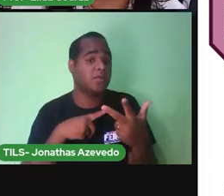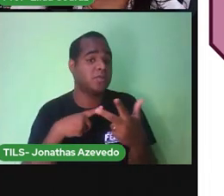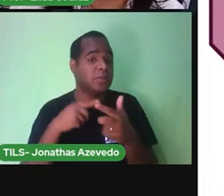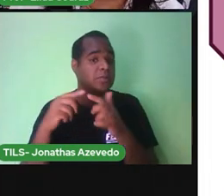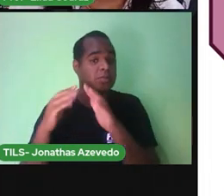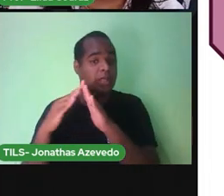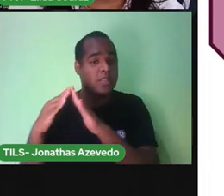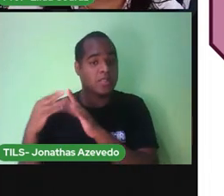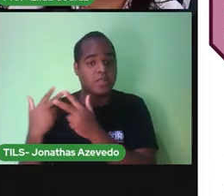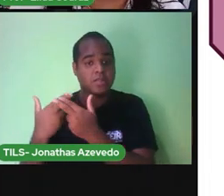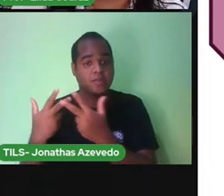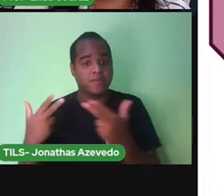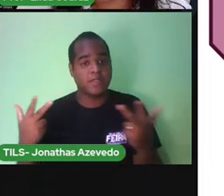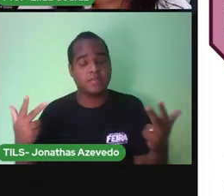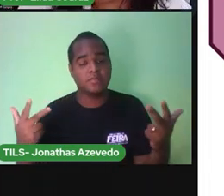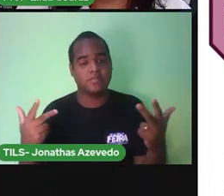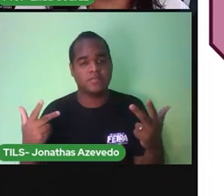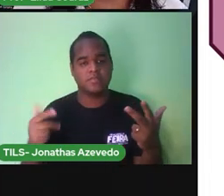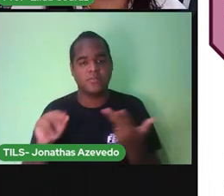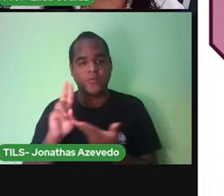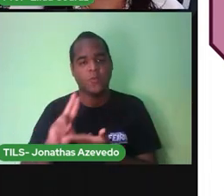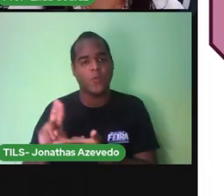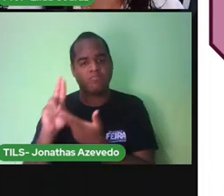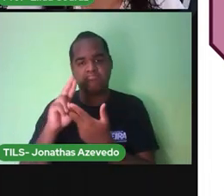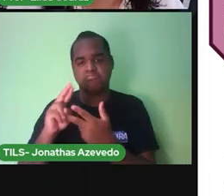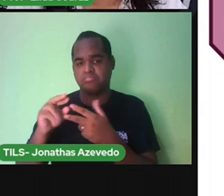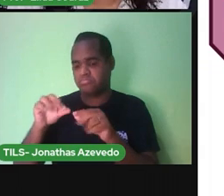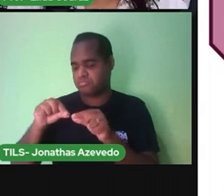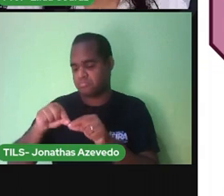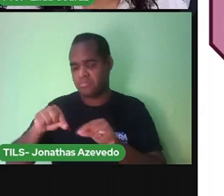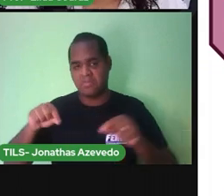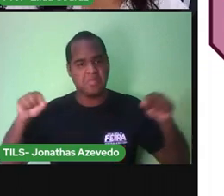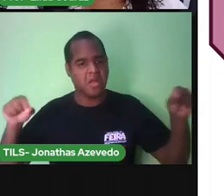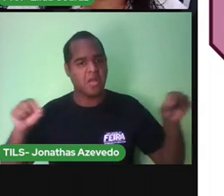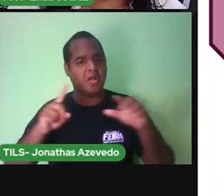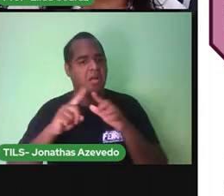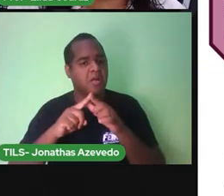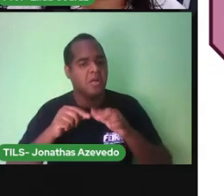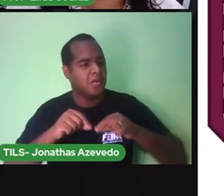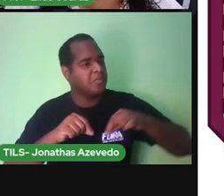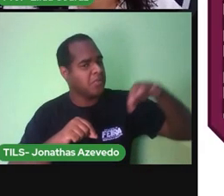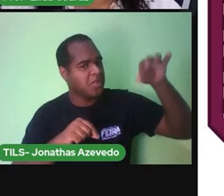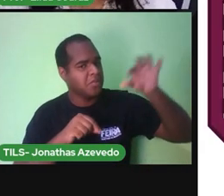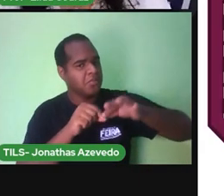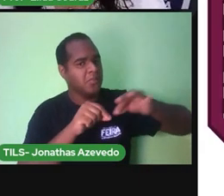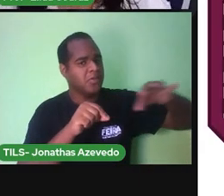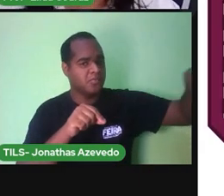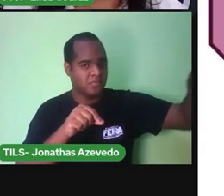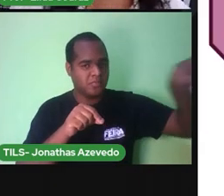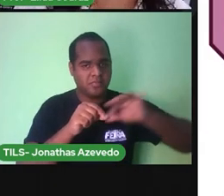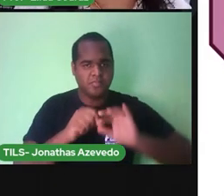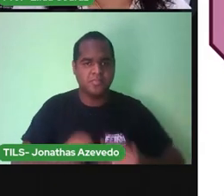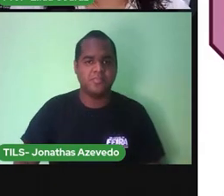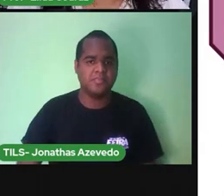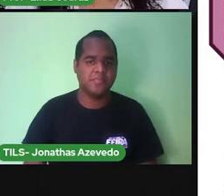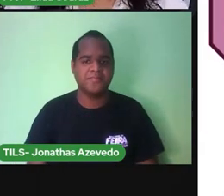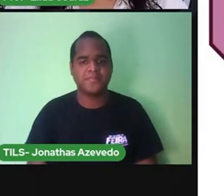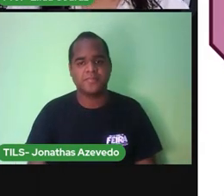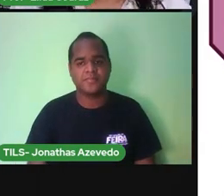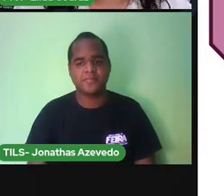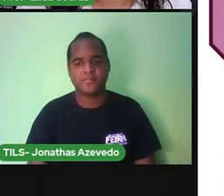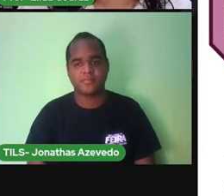Eles usavam cipós, galhos, todas essas coisas Olha só